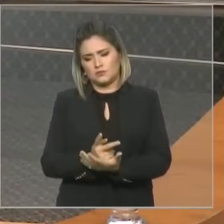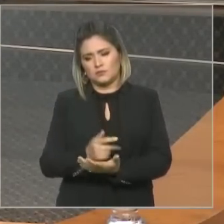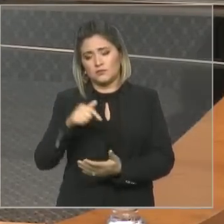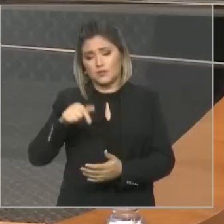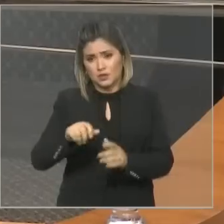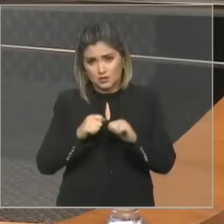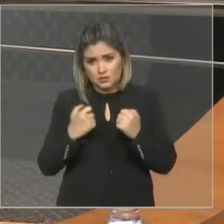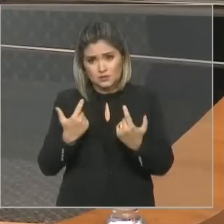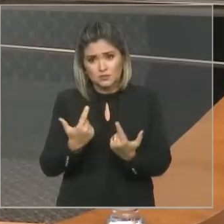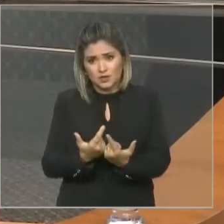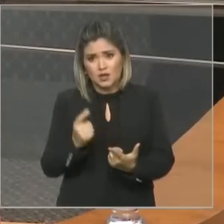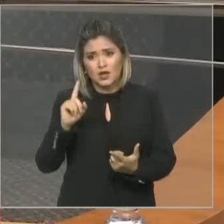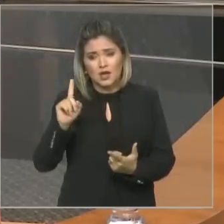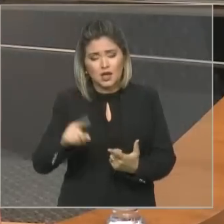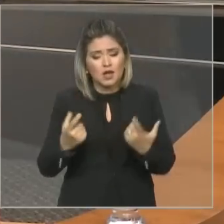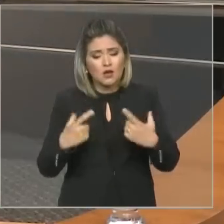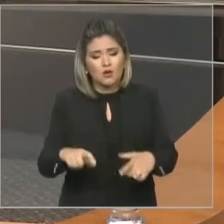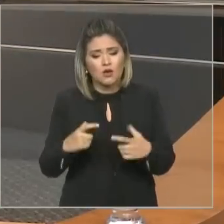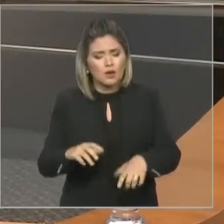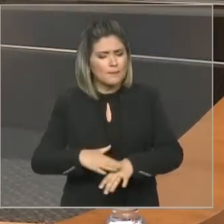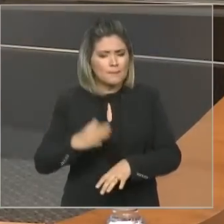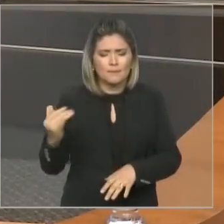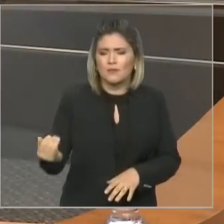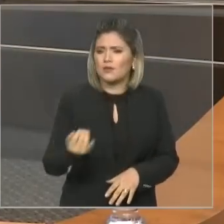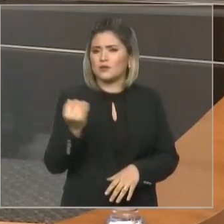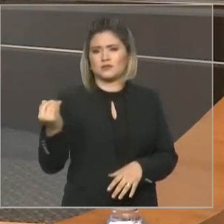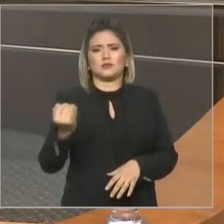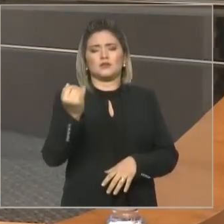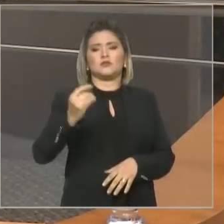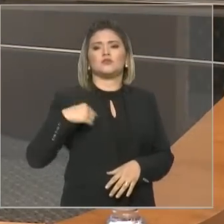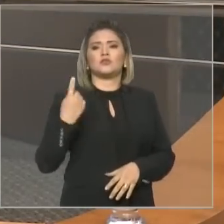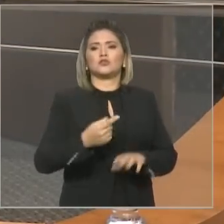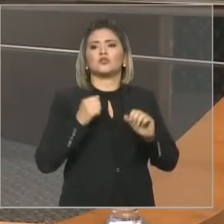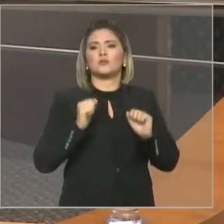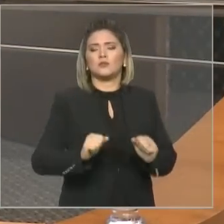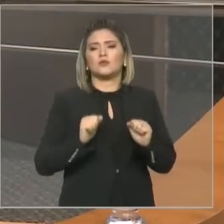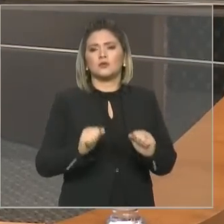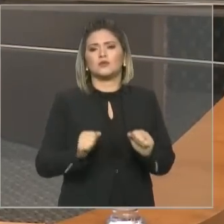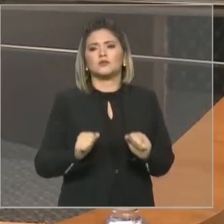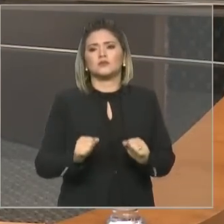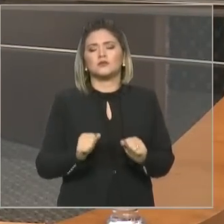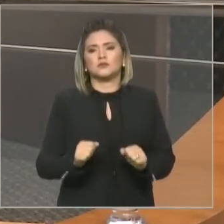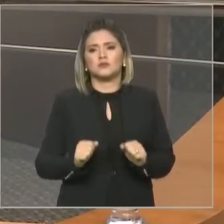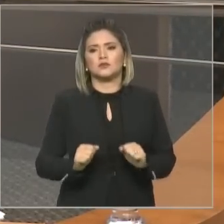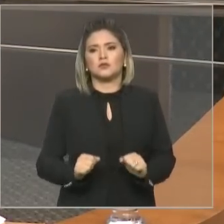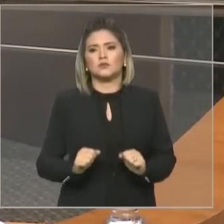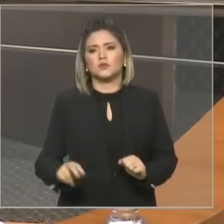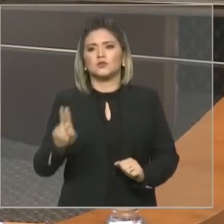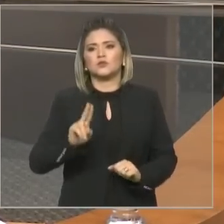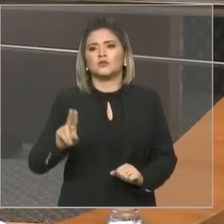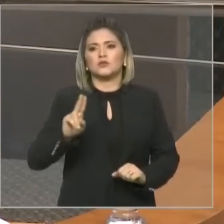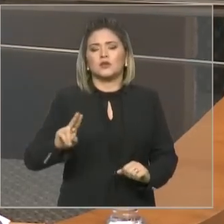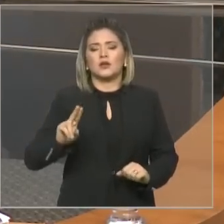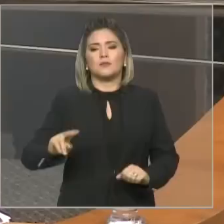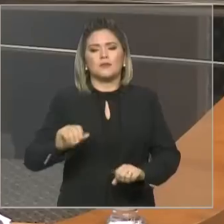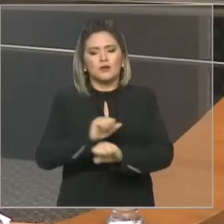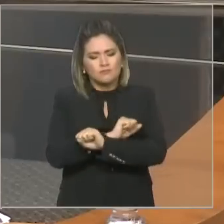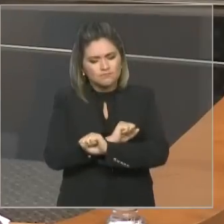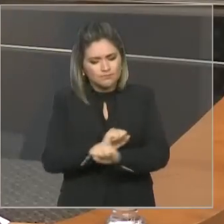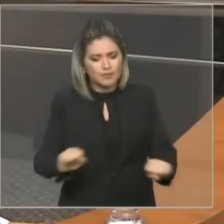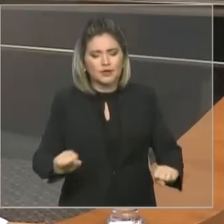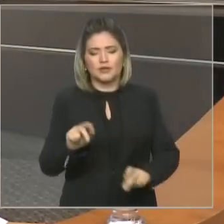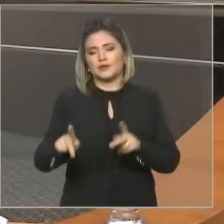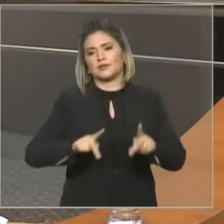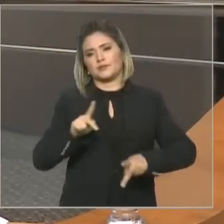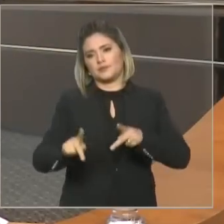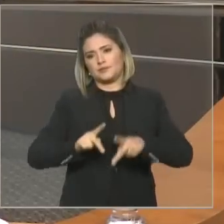podemos nos apropriar para a liberdade de um povo. Fica aqui a minha instação, vamos dizer assim para vocês, para que